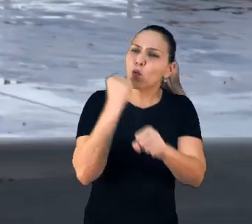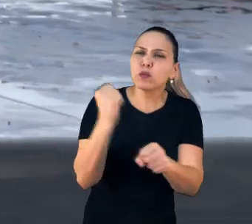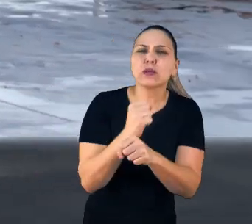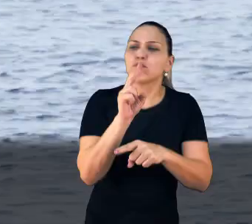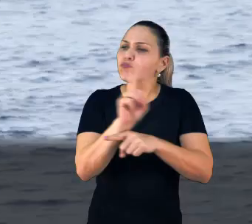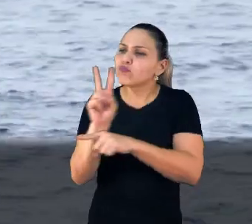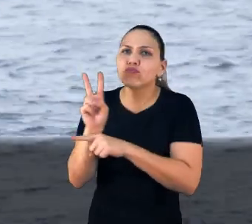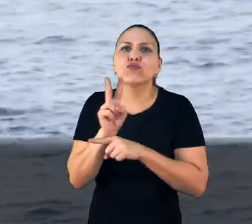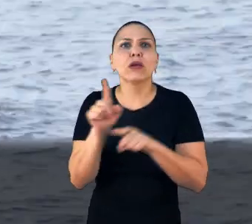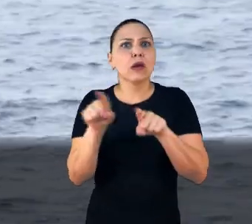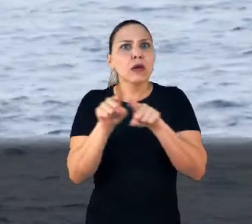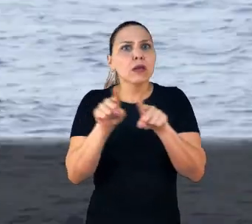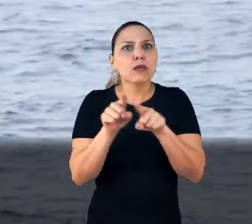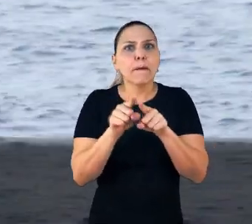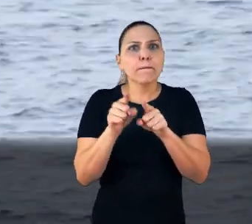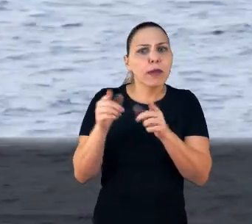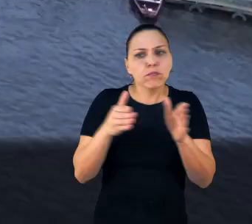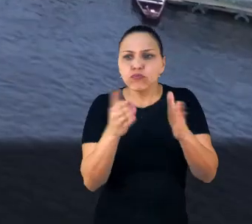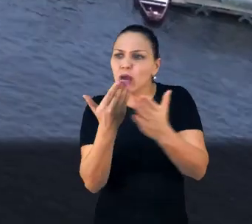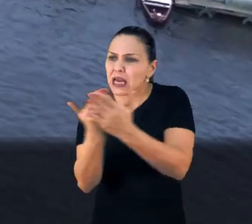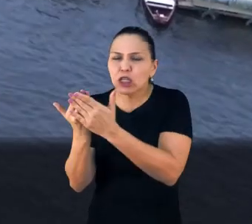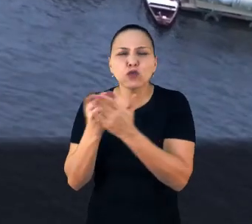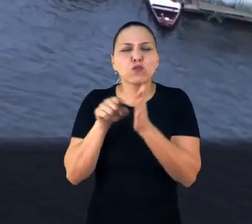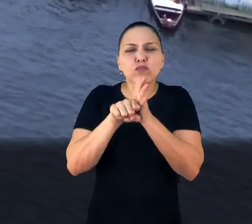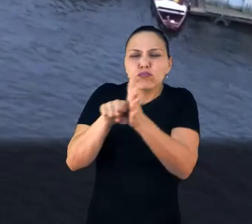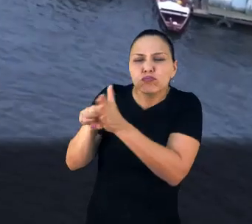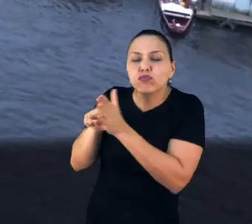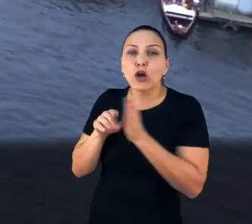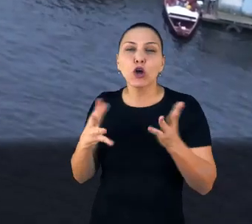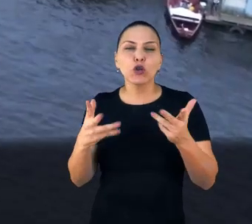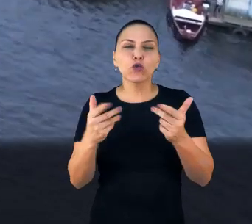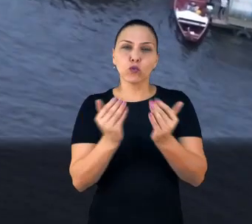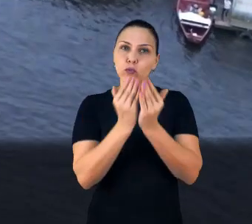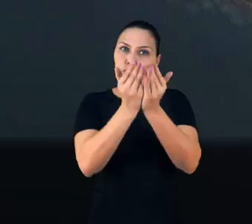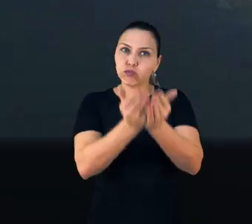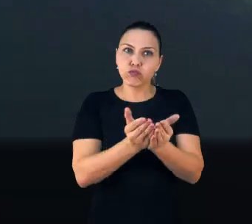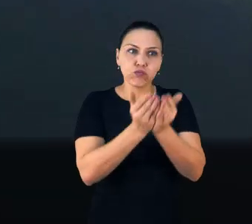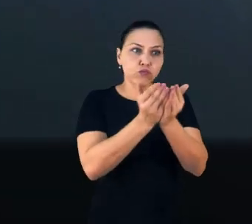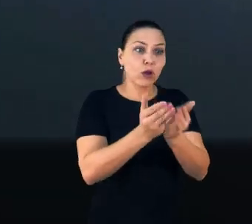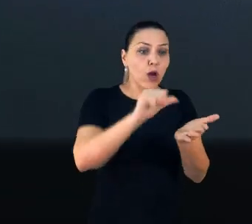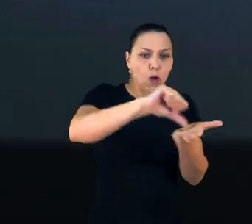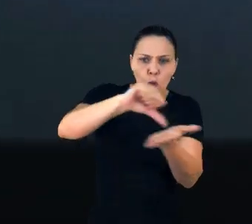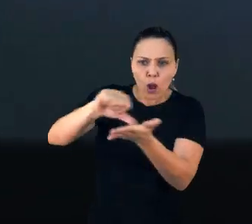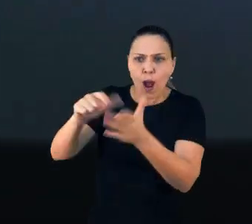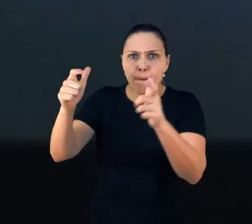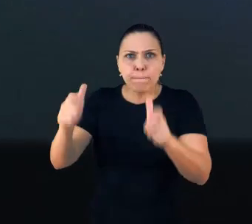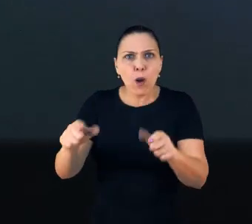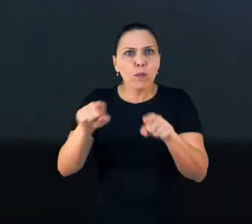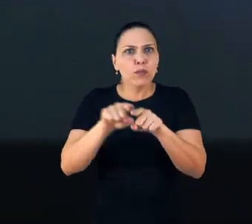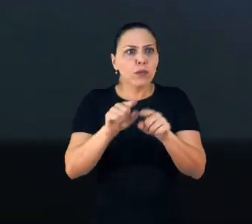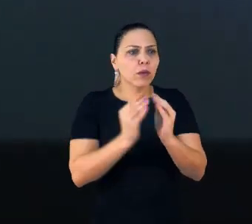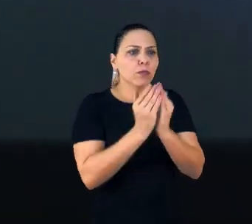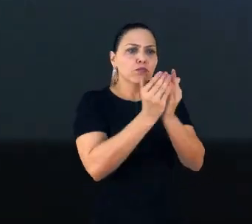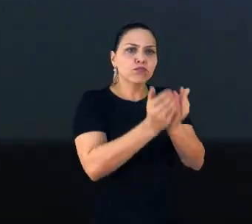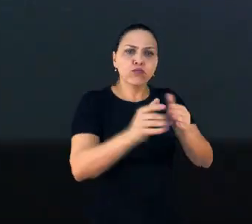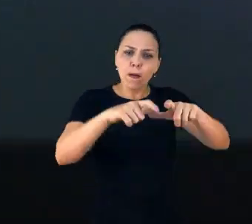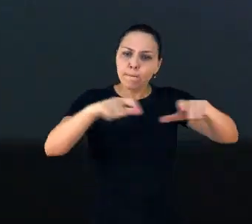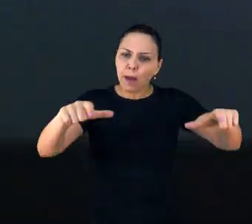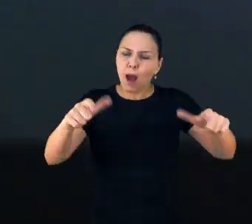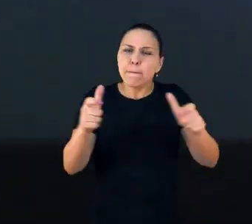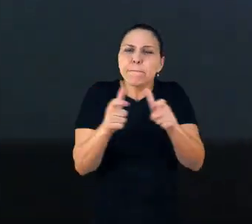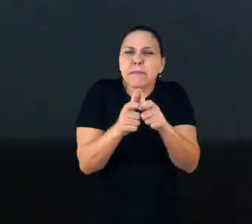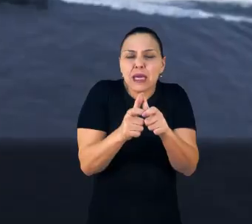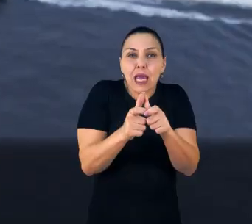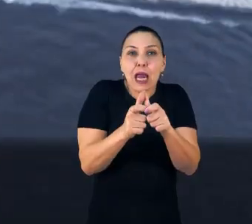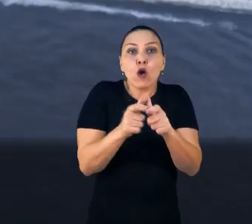construção, fiscalização e elaboração de estudos técnicos das hidrovias, das eclusas e das instalações portuárias públicas de